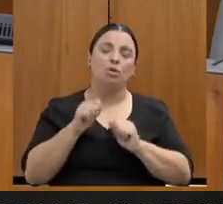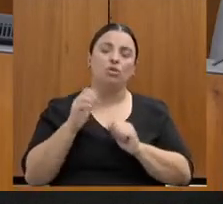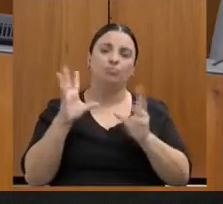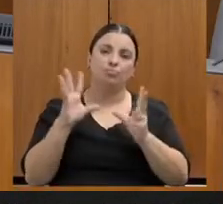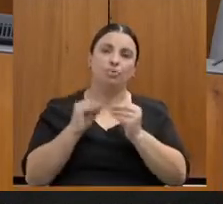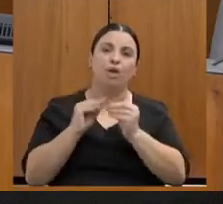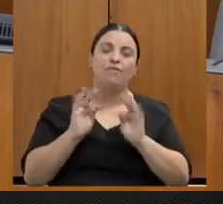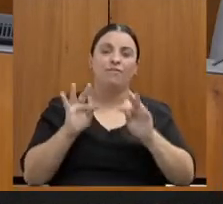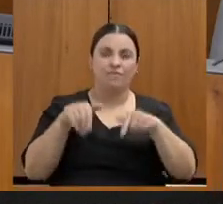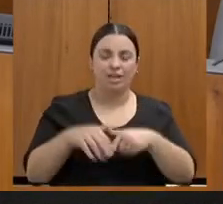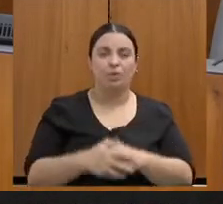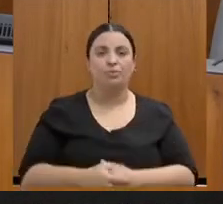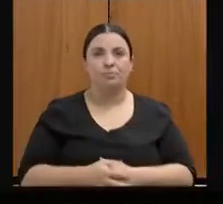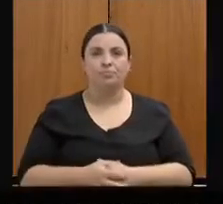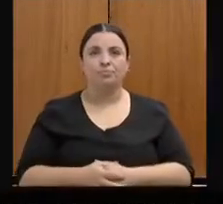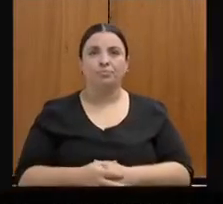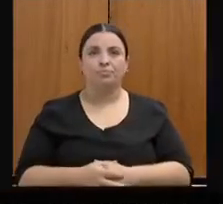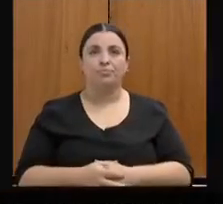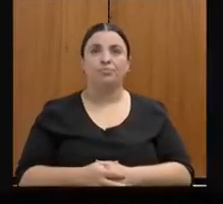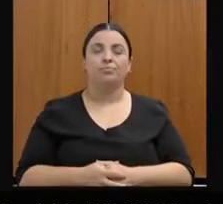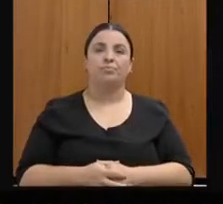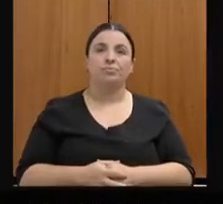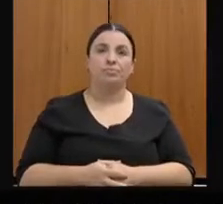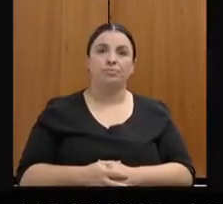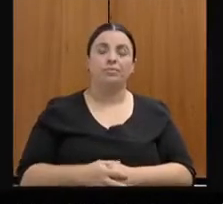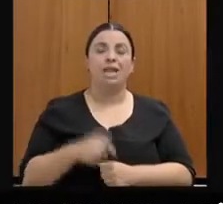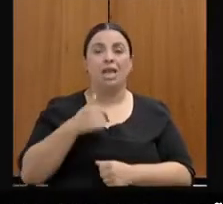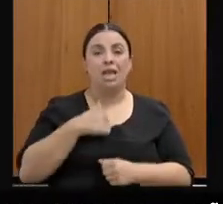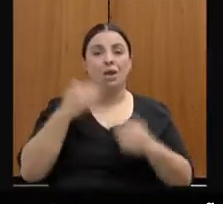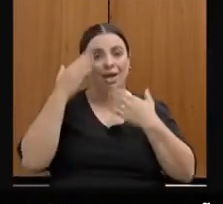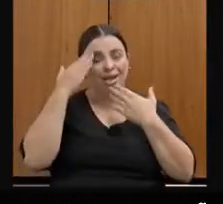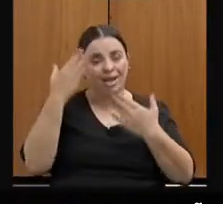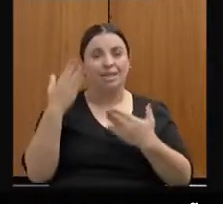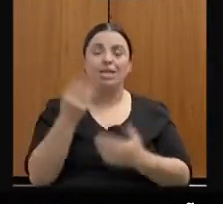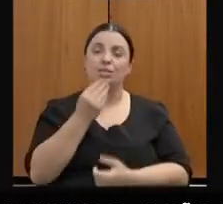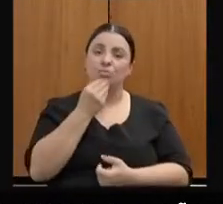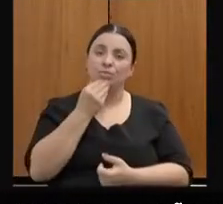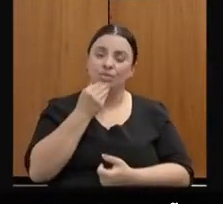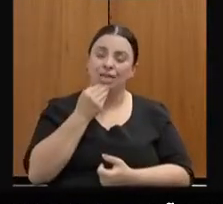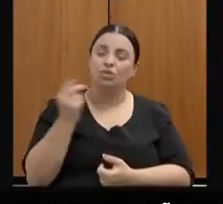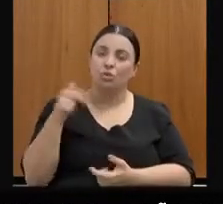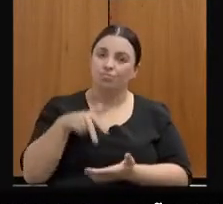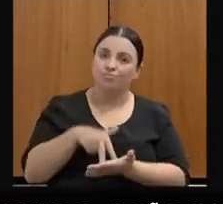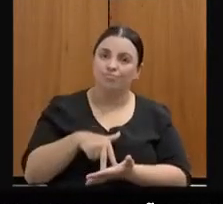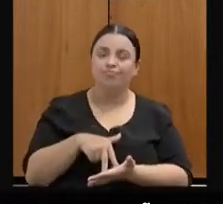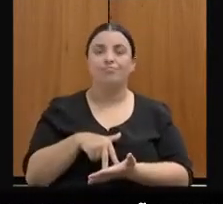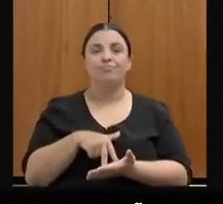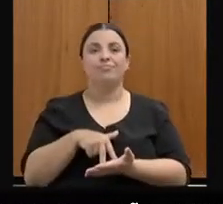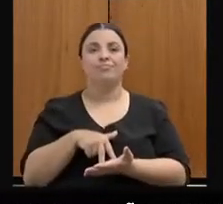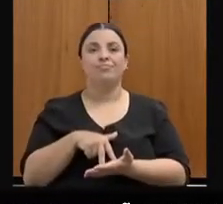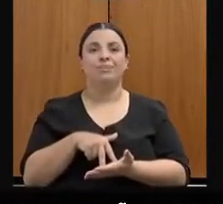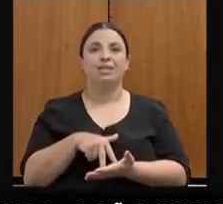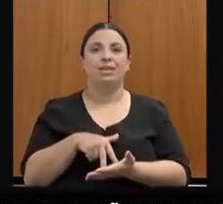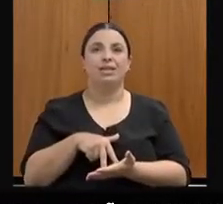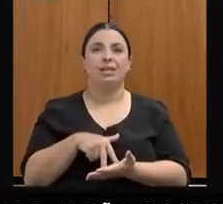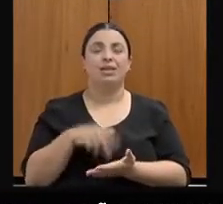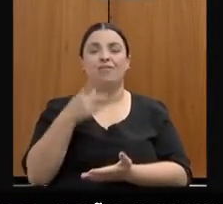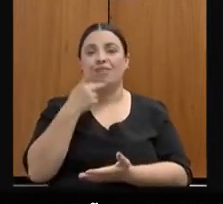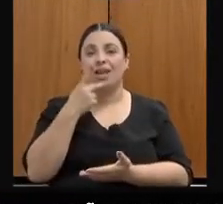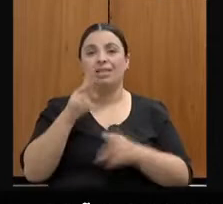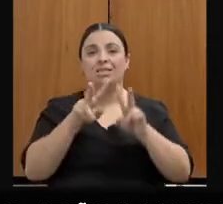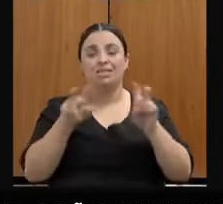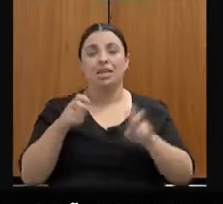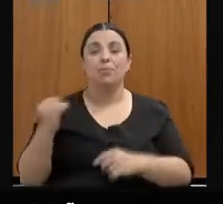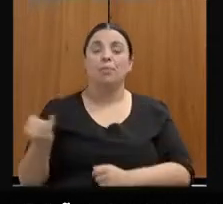Eu que agradeço a oportunidade de estar presente para poder tratar desse tema tão